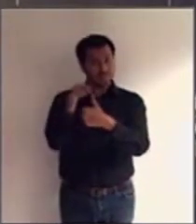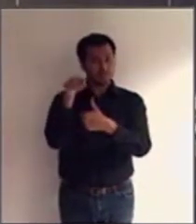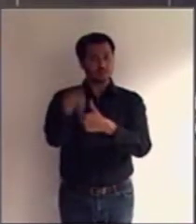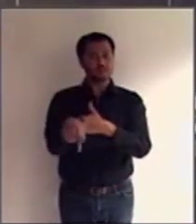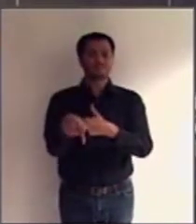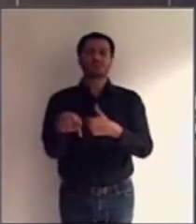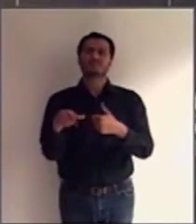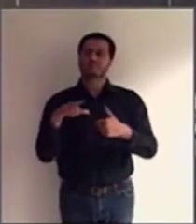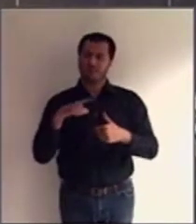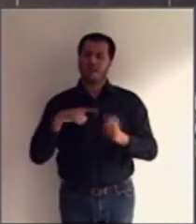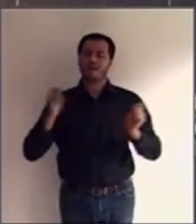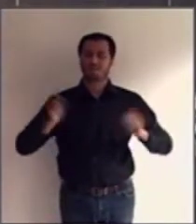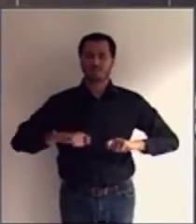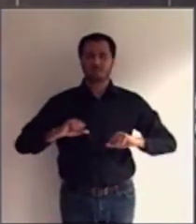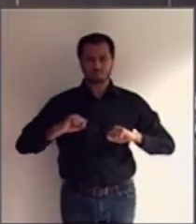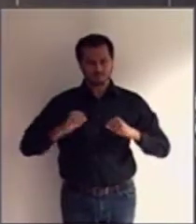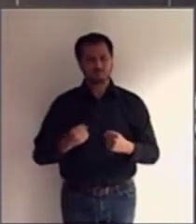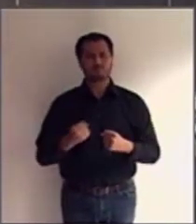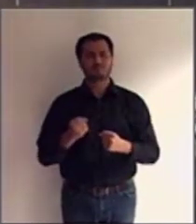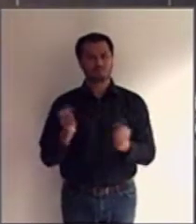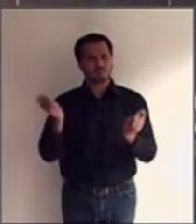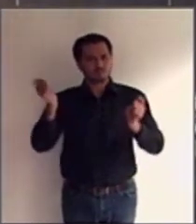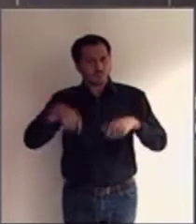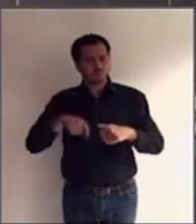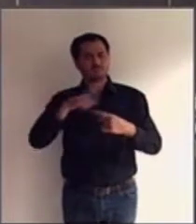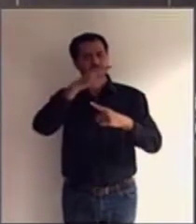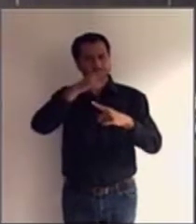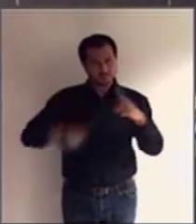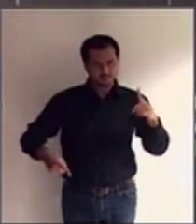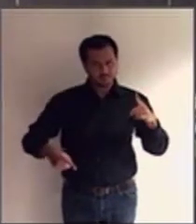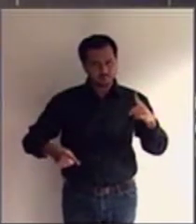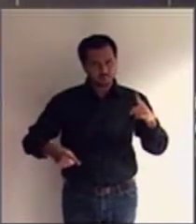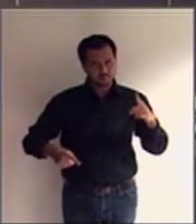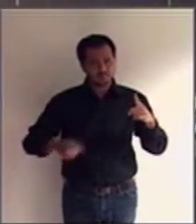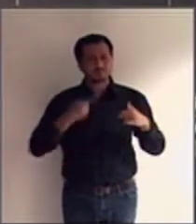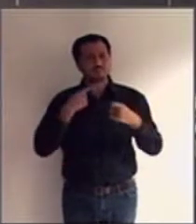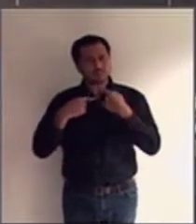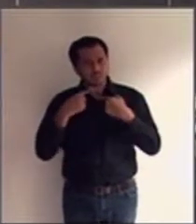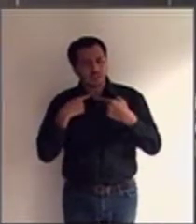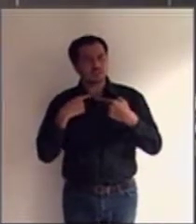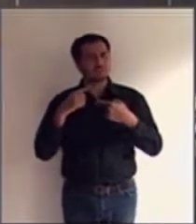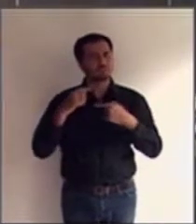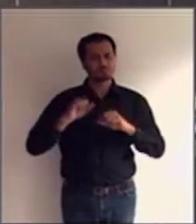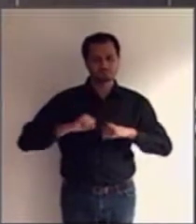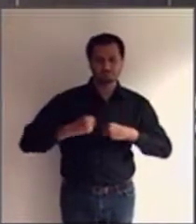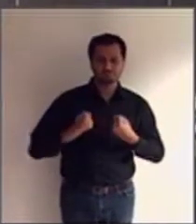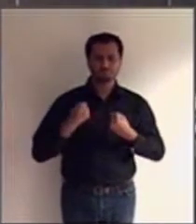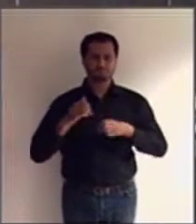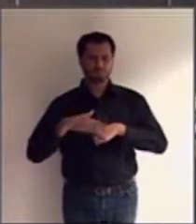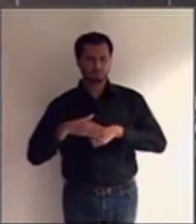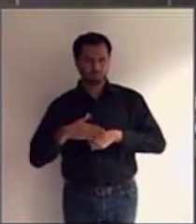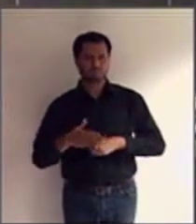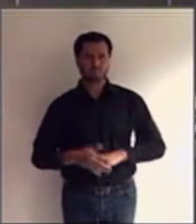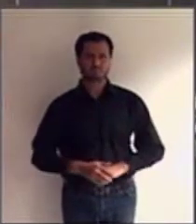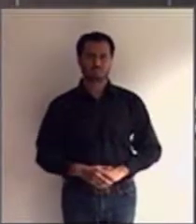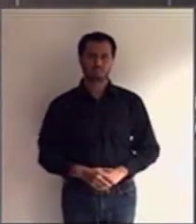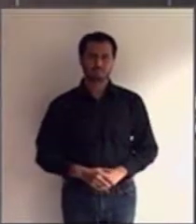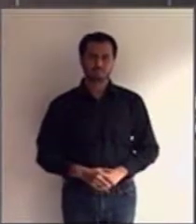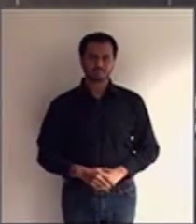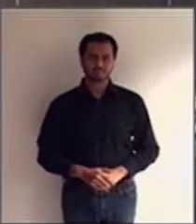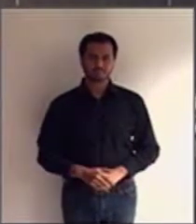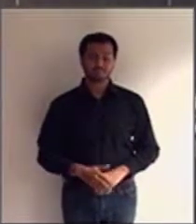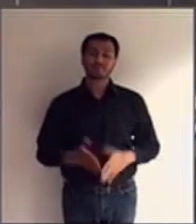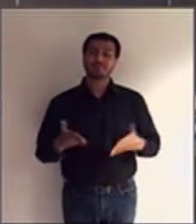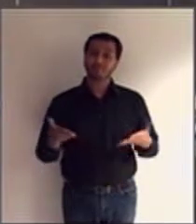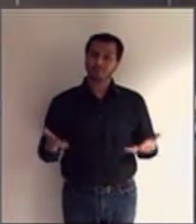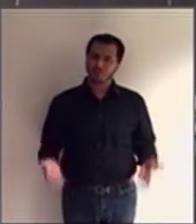exercer, dentro das suas possibilidades, sua autonomia e sua vontade. Assim, quando pronunciada a